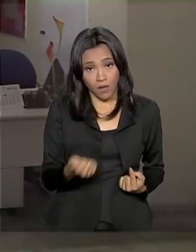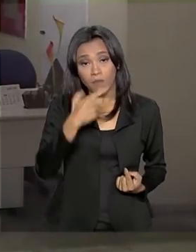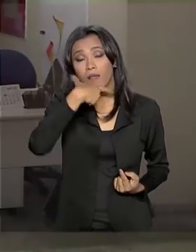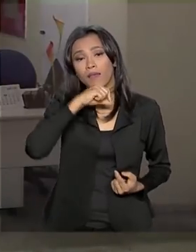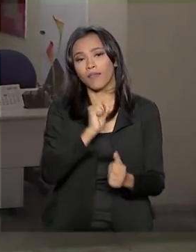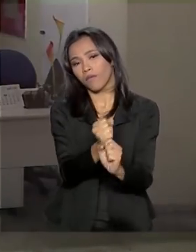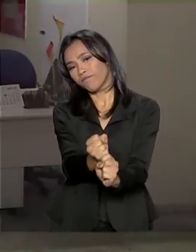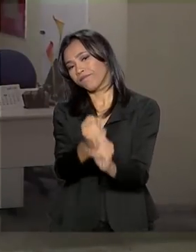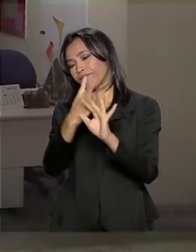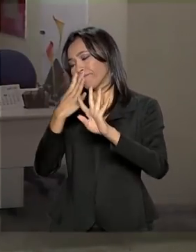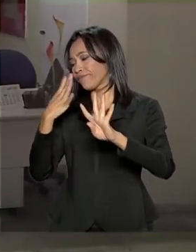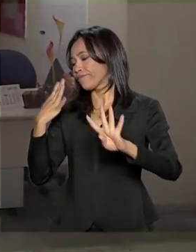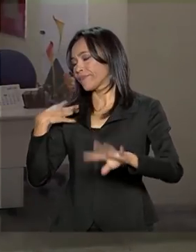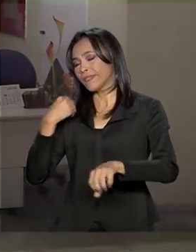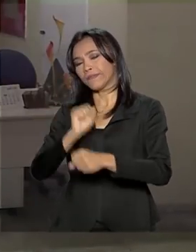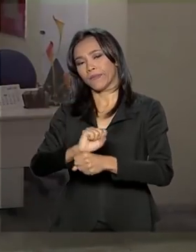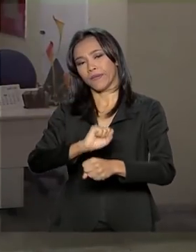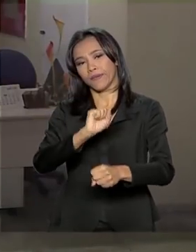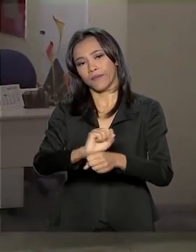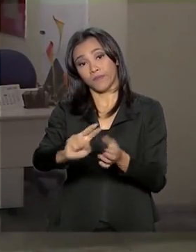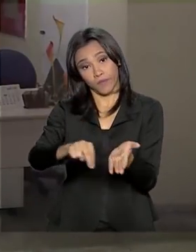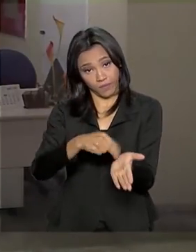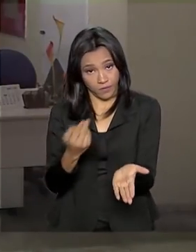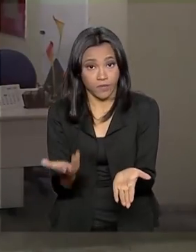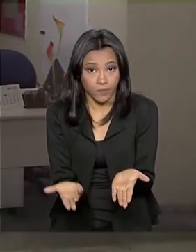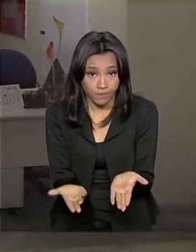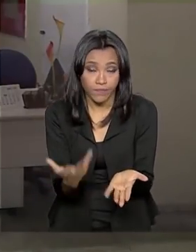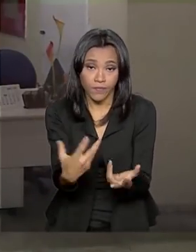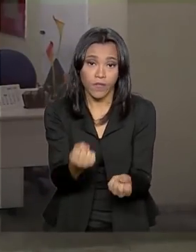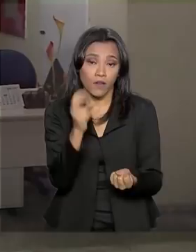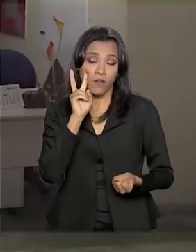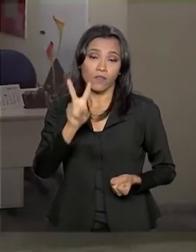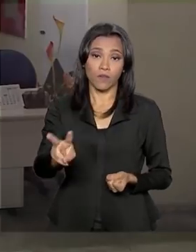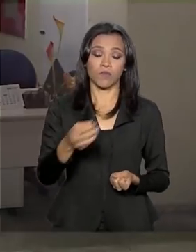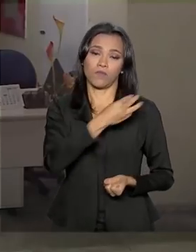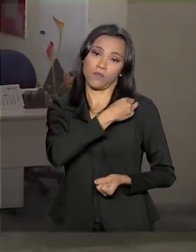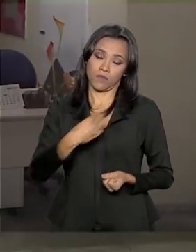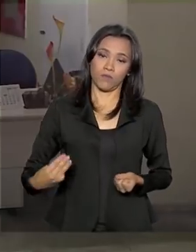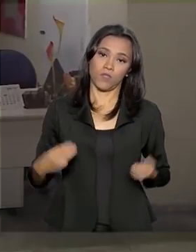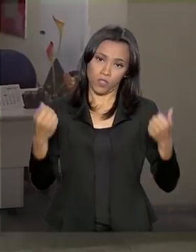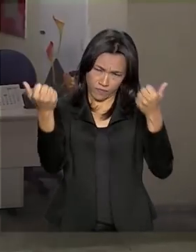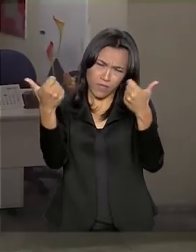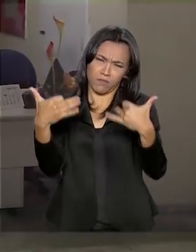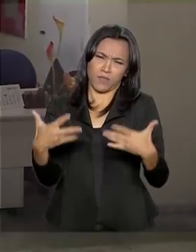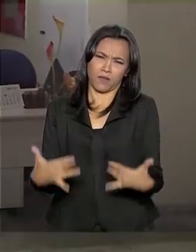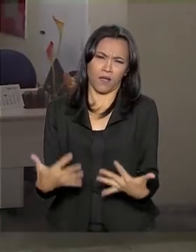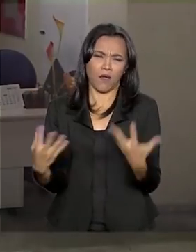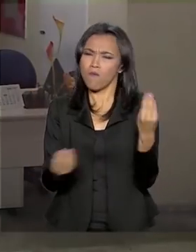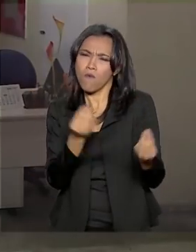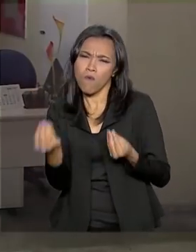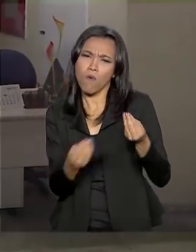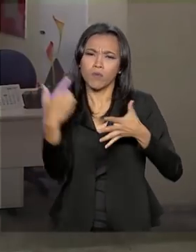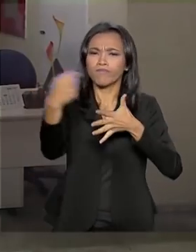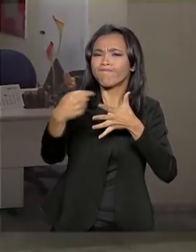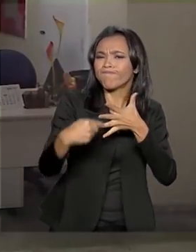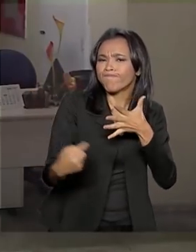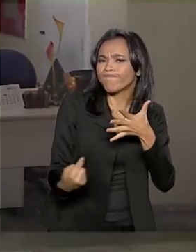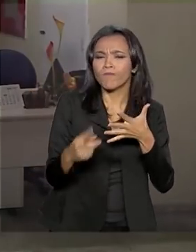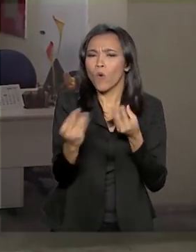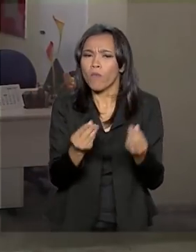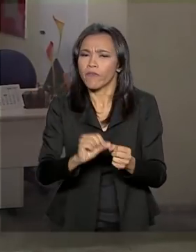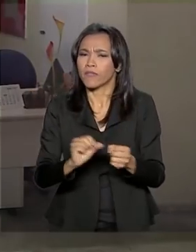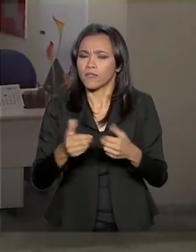está na fila à espera de uma cirurgia. Vamos ouvir o ministro Floriano Peixoto falando sobre as estratégias que serão